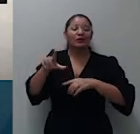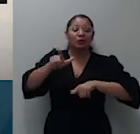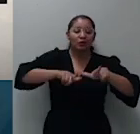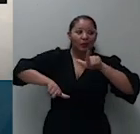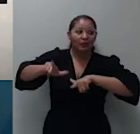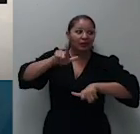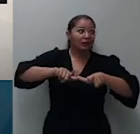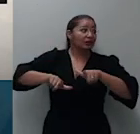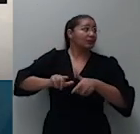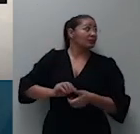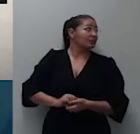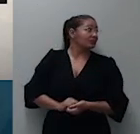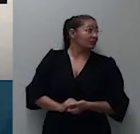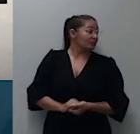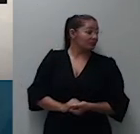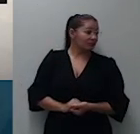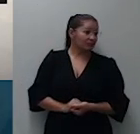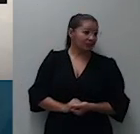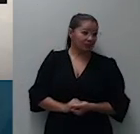parental